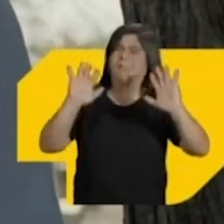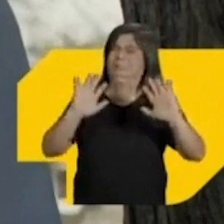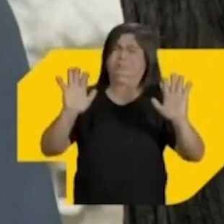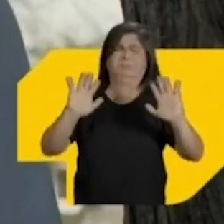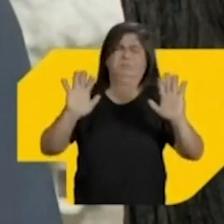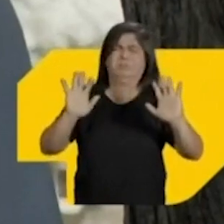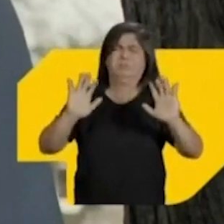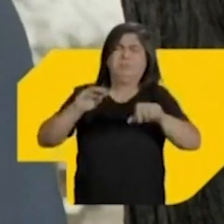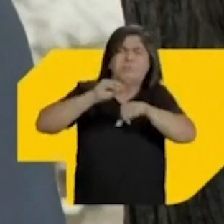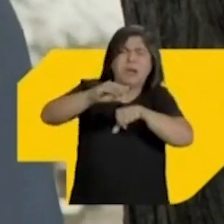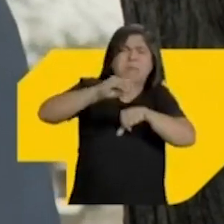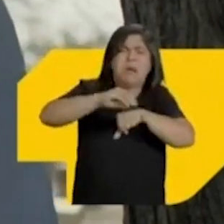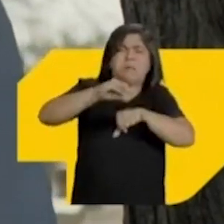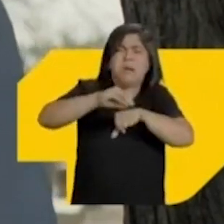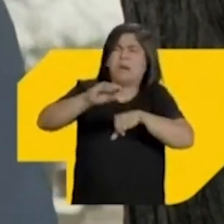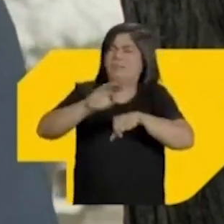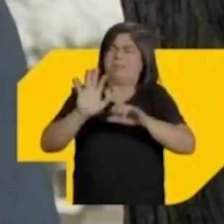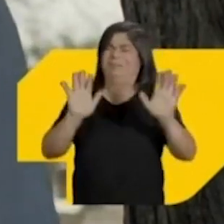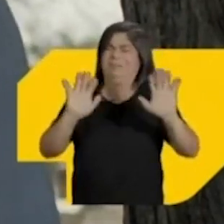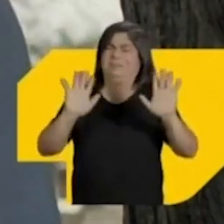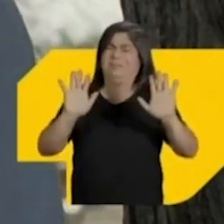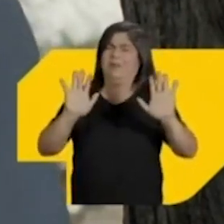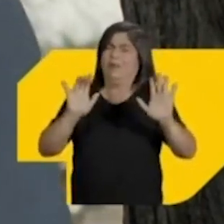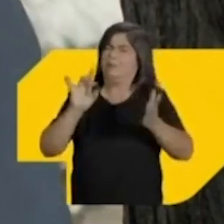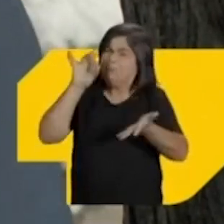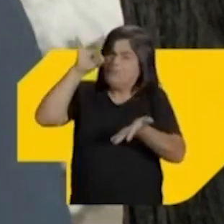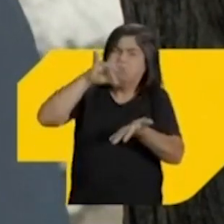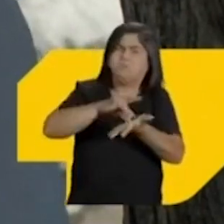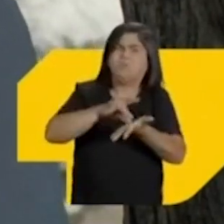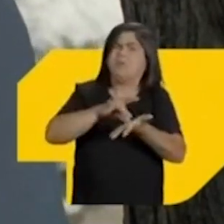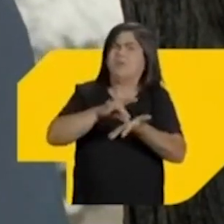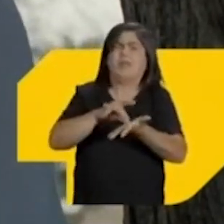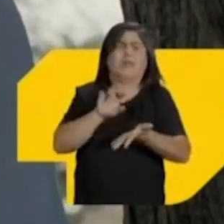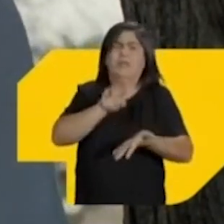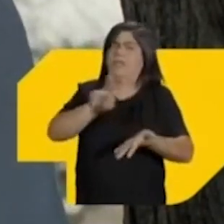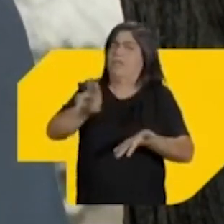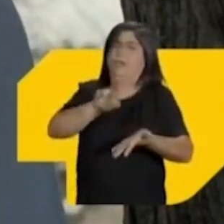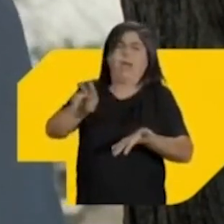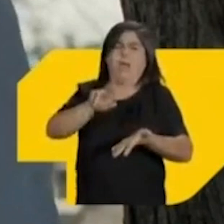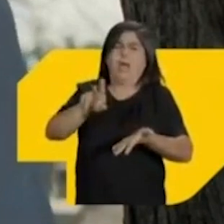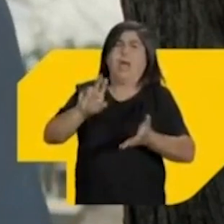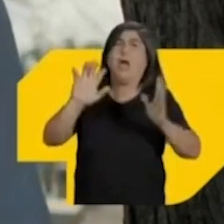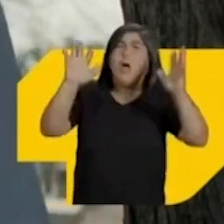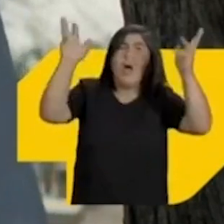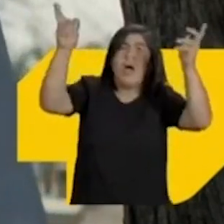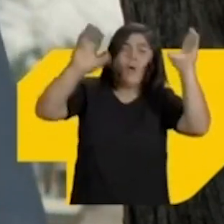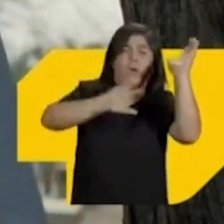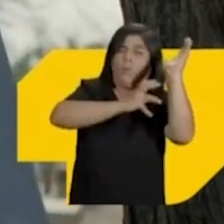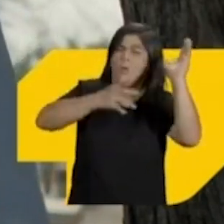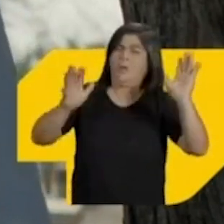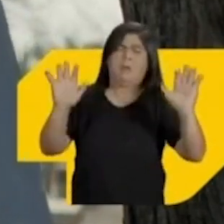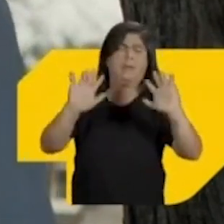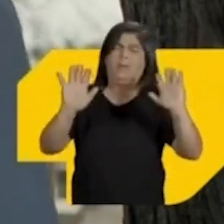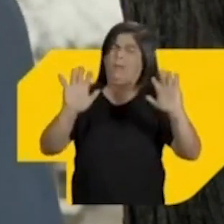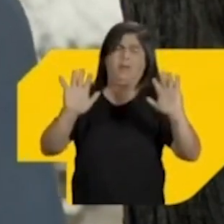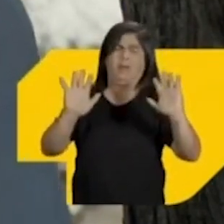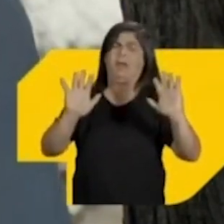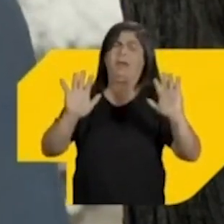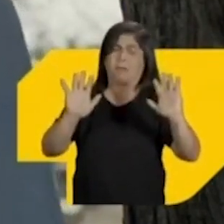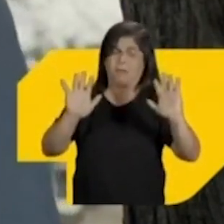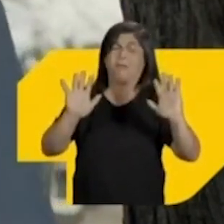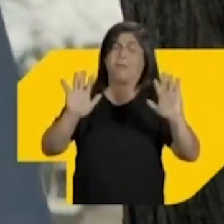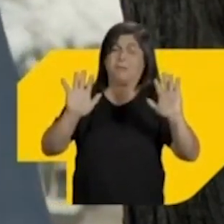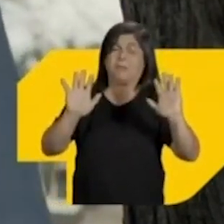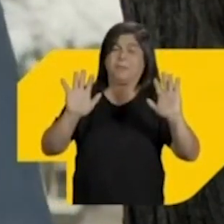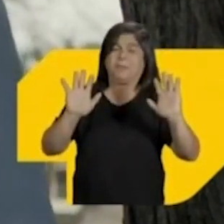Isso foi colocado, plantado, não sei se propositadamente. Mas eu lhe afirmo com segurança que nosso maior fator limitante não é